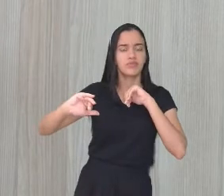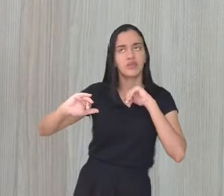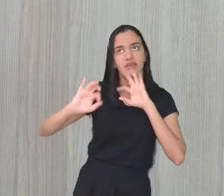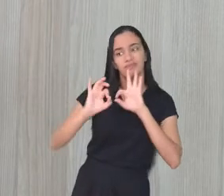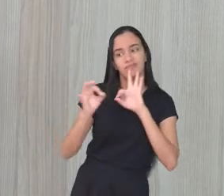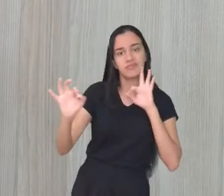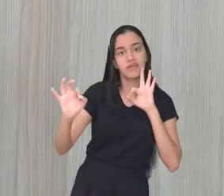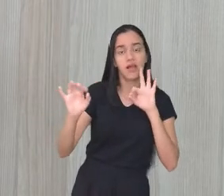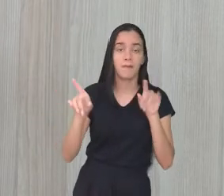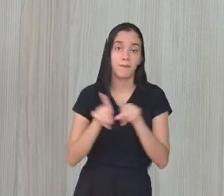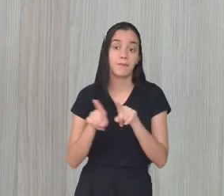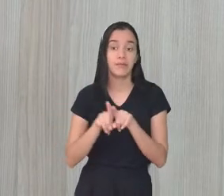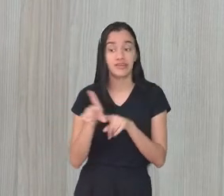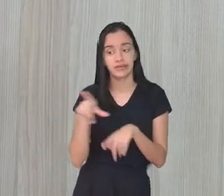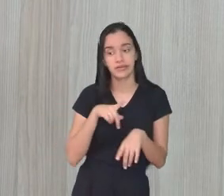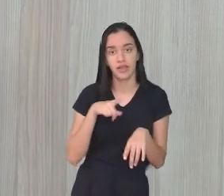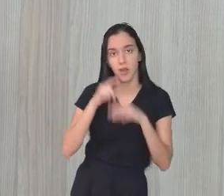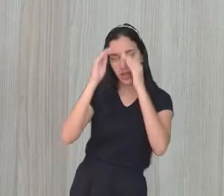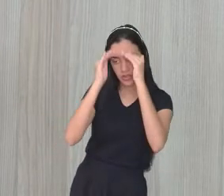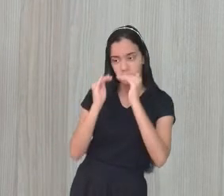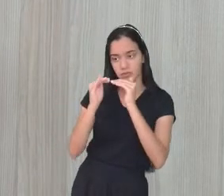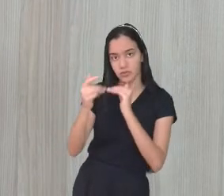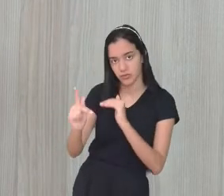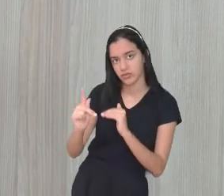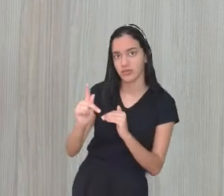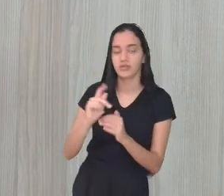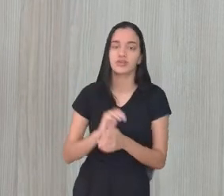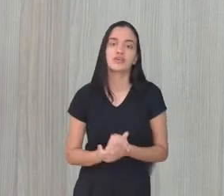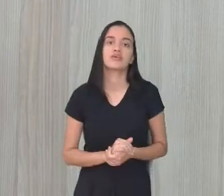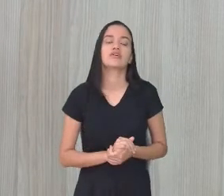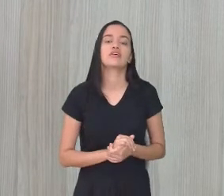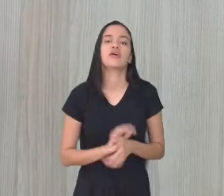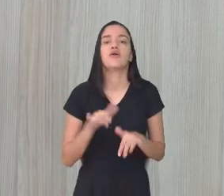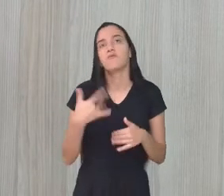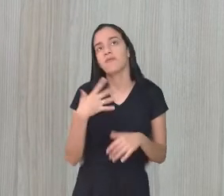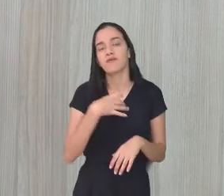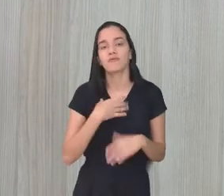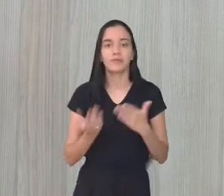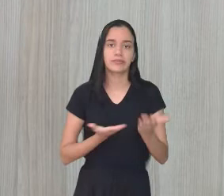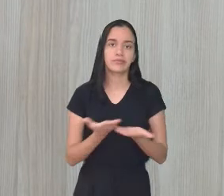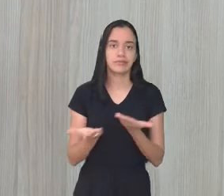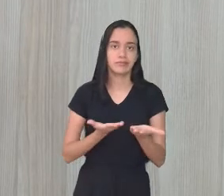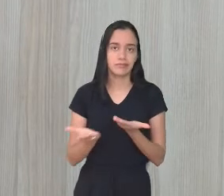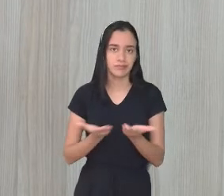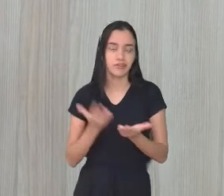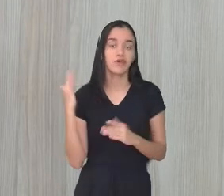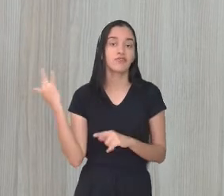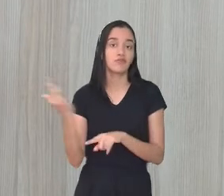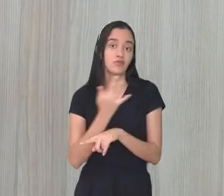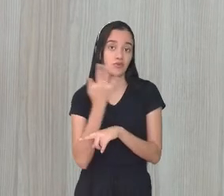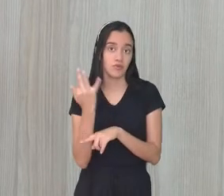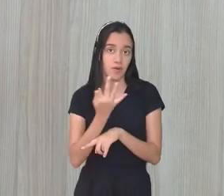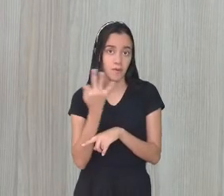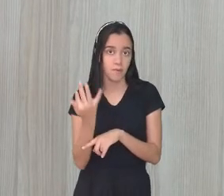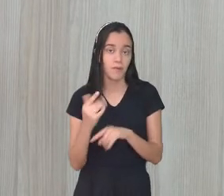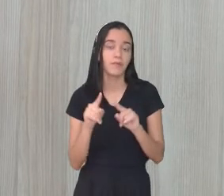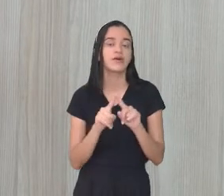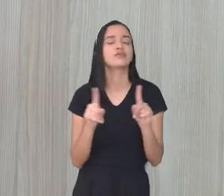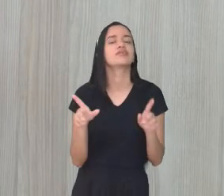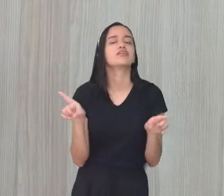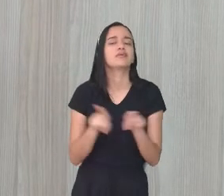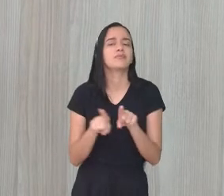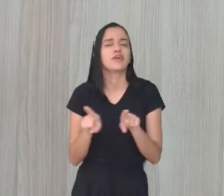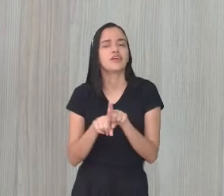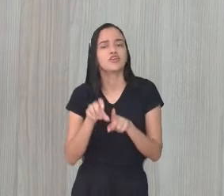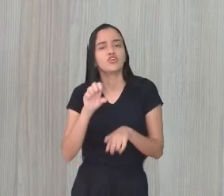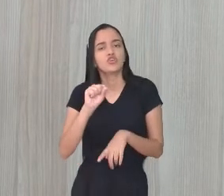assim, eu tenho respeito por vocês, sabe? Isso. Coloca uma forma de tratamento mais formal, mas ao mesmo tempo mais sutil, né?